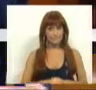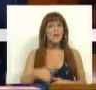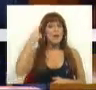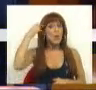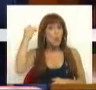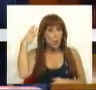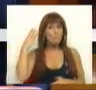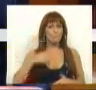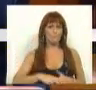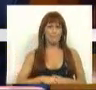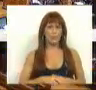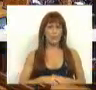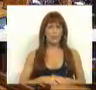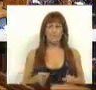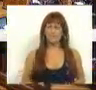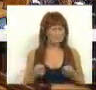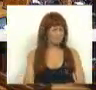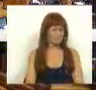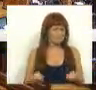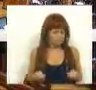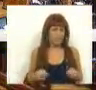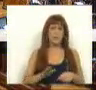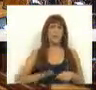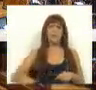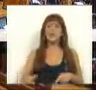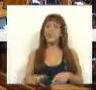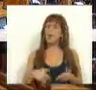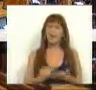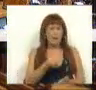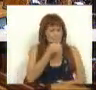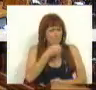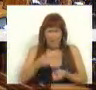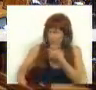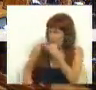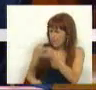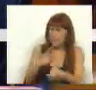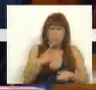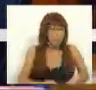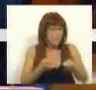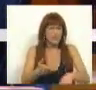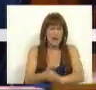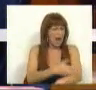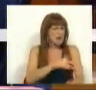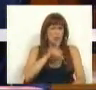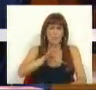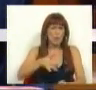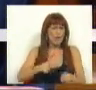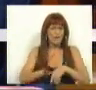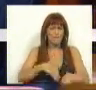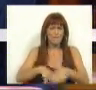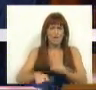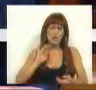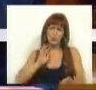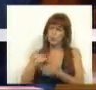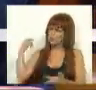compreenda que o desinvestimento na ciência vai fazer desperdiçar muito do investimento que o país fez nos últimos anos.